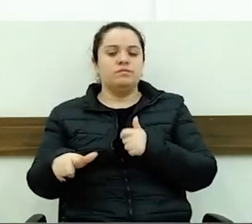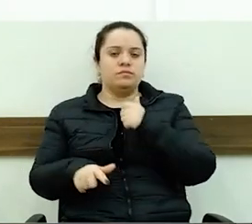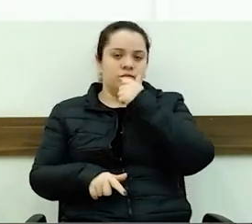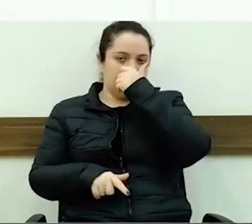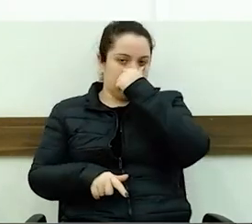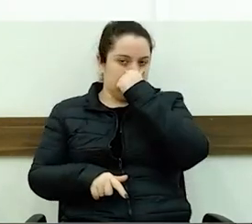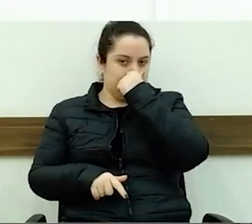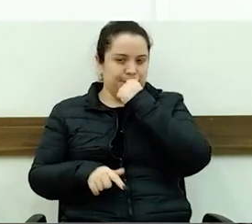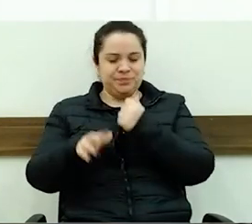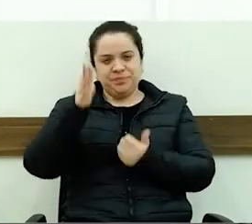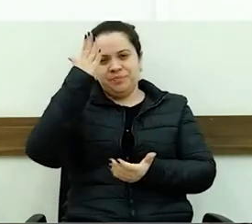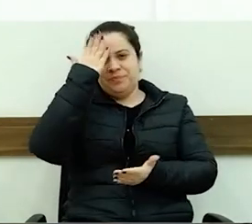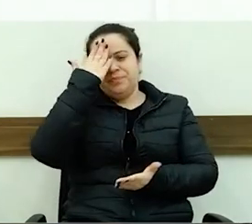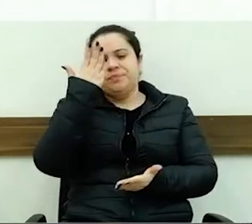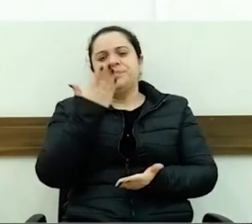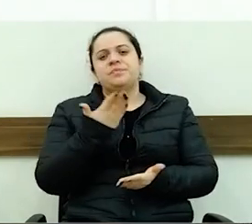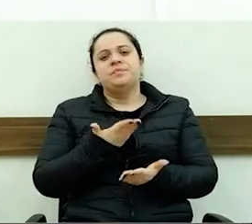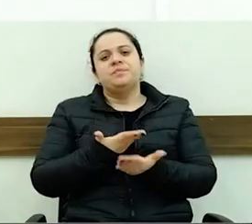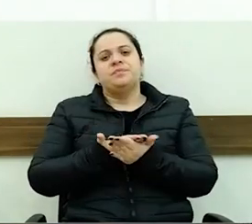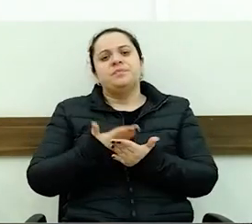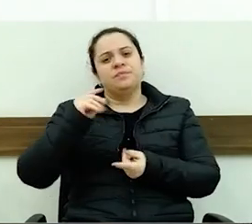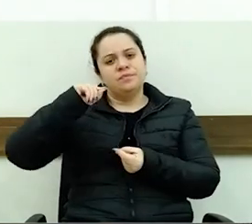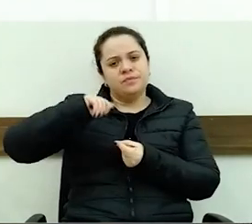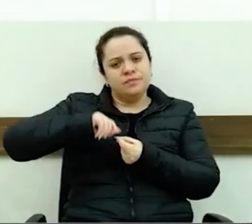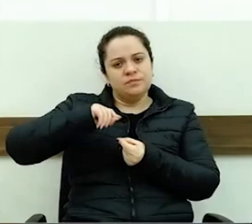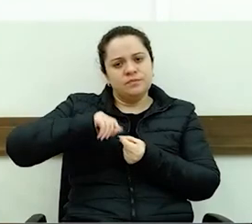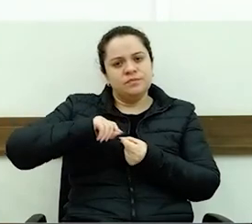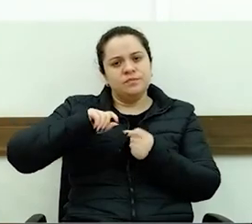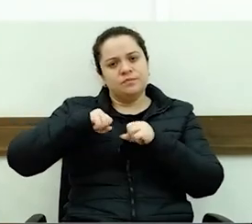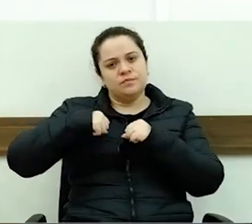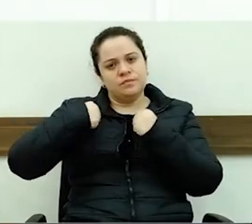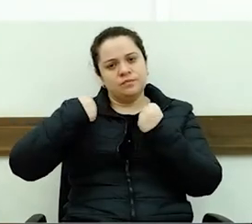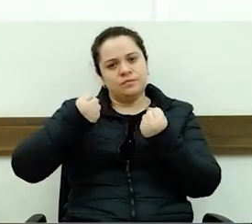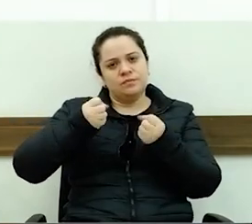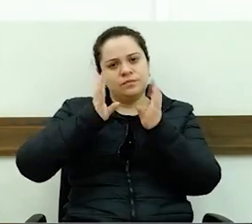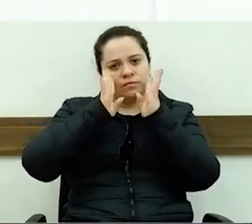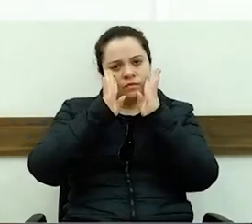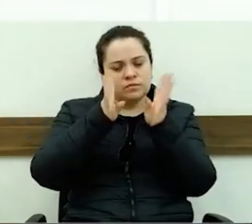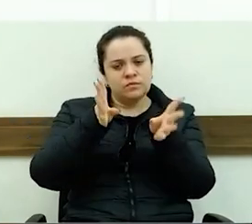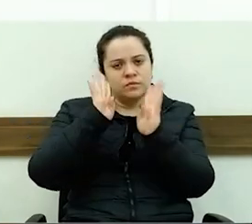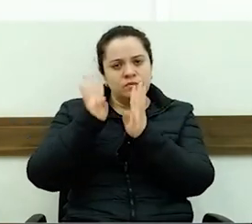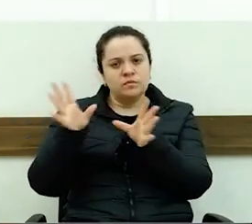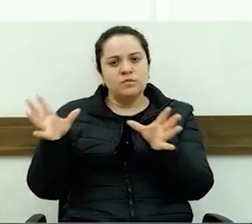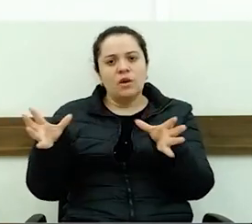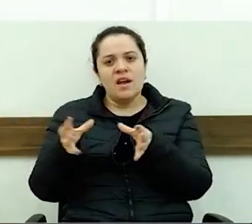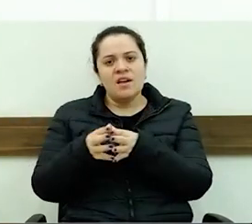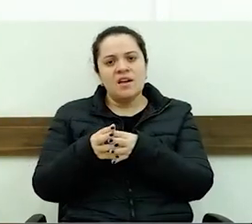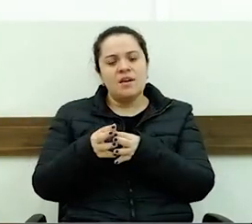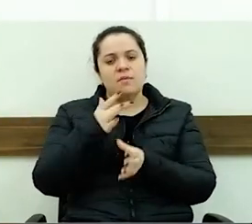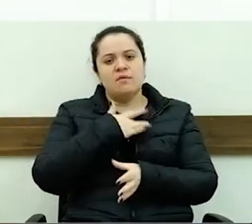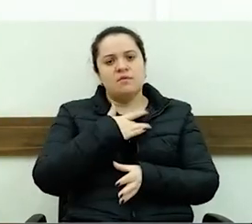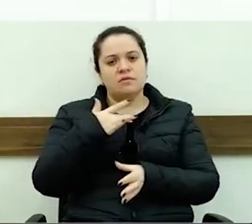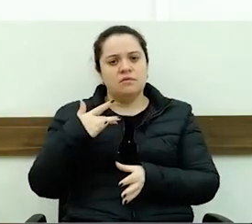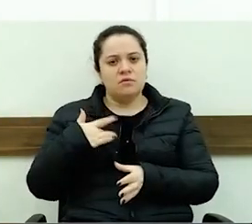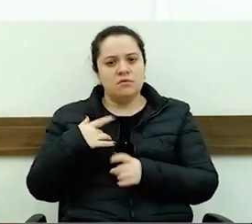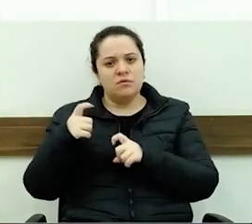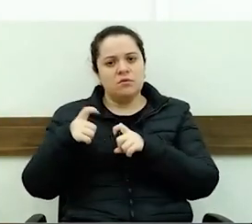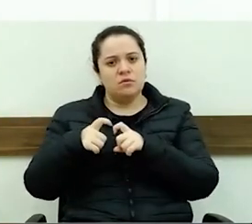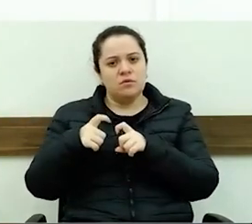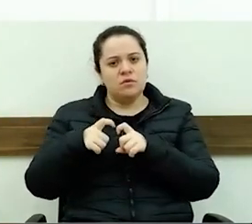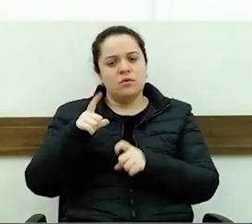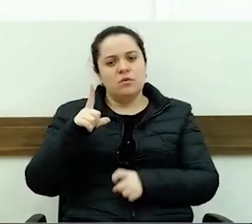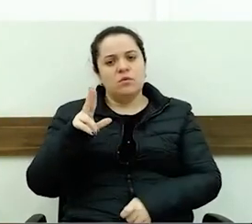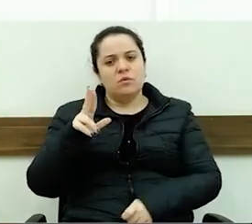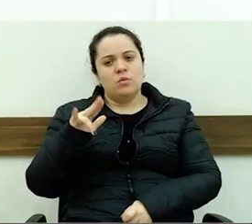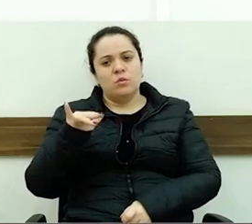Acredito, vereador Zé Sineleu, que fizemos a nossa parte, há poucos dias atrás, ouvindo uma equipe da saúde, acho que o doutor Luiz Rogério, se não